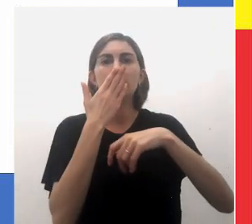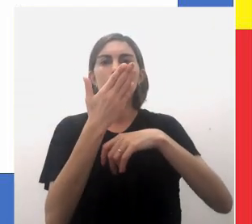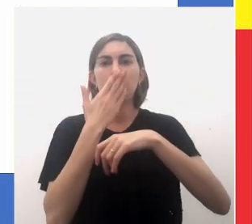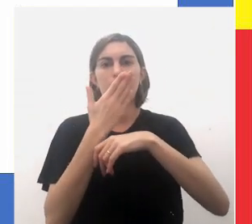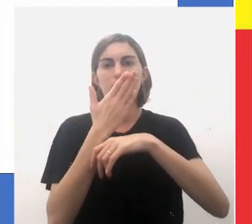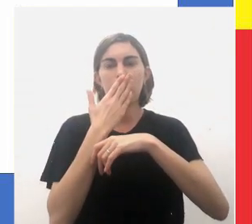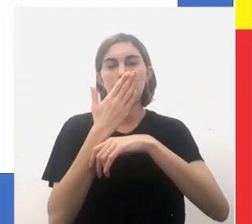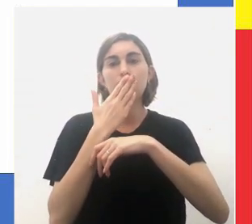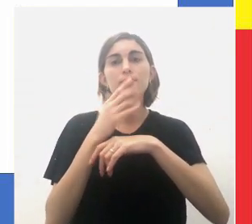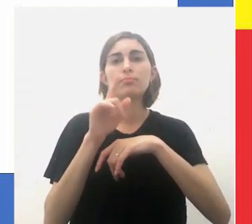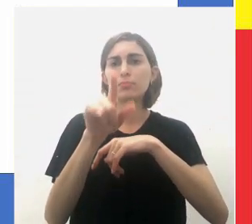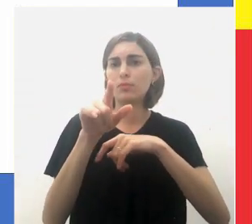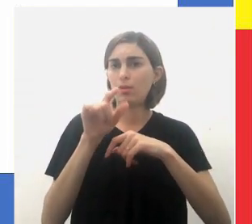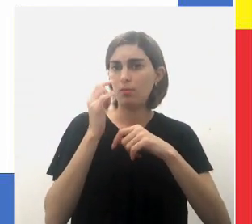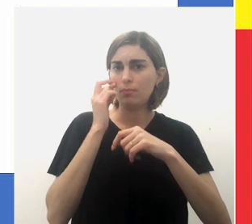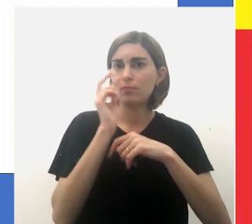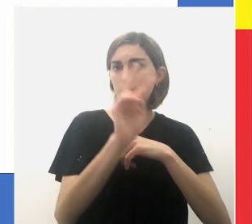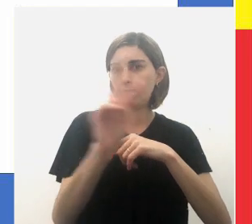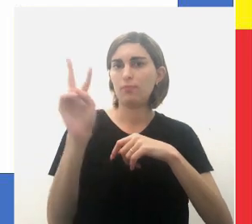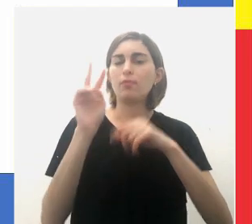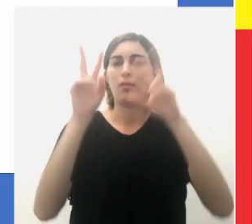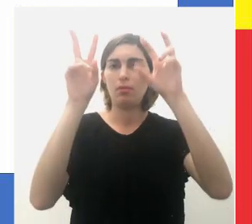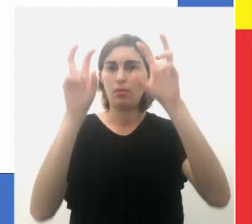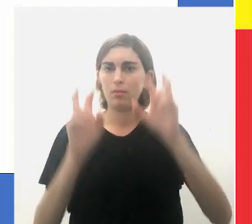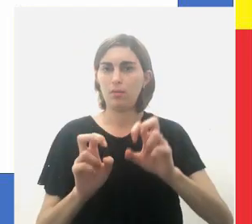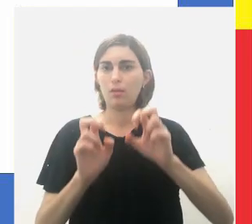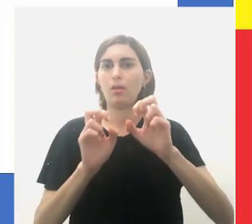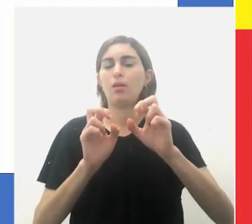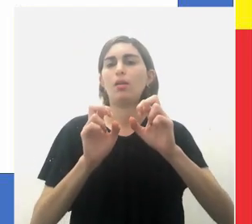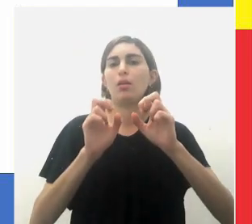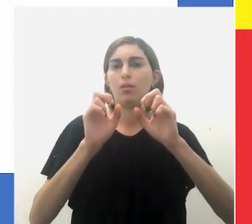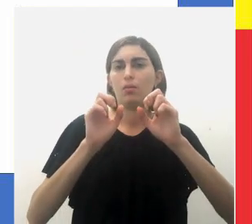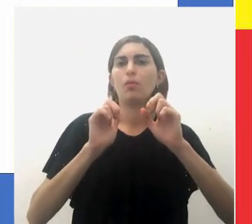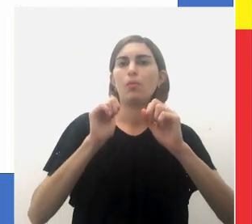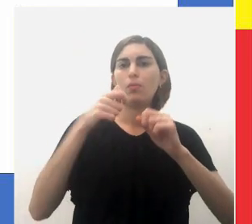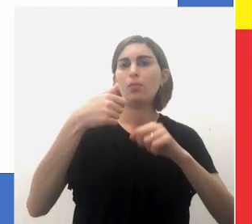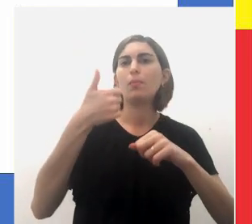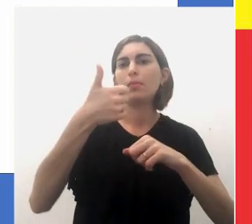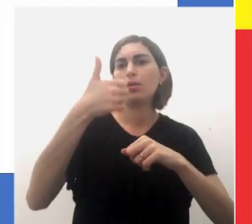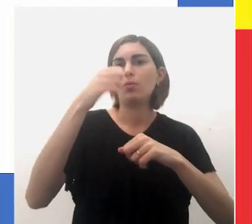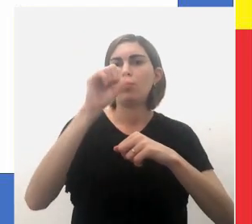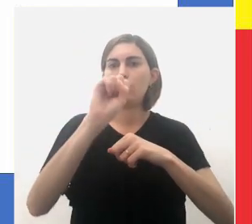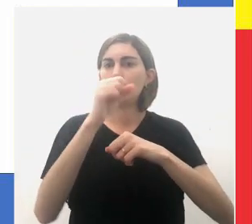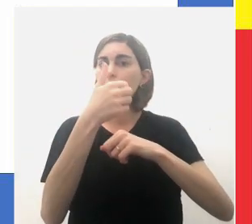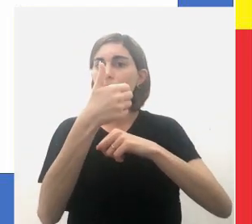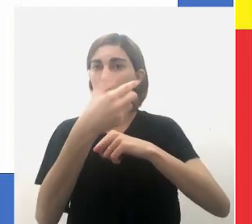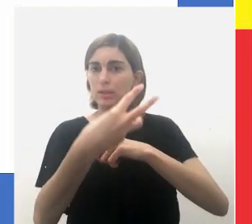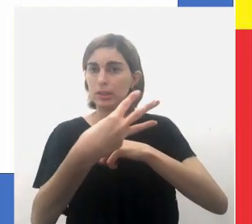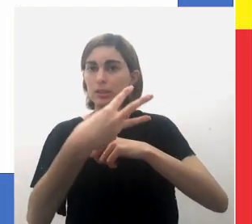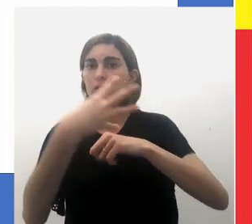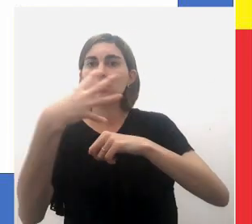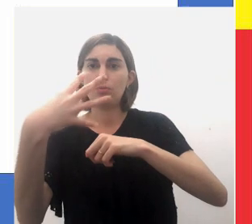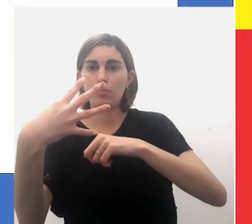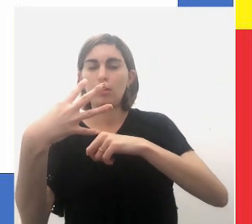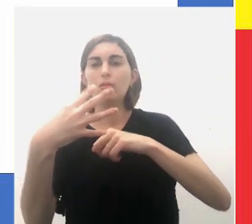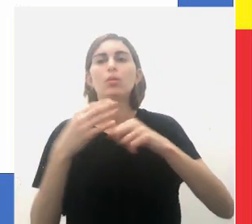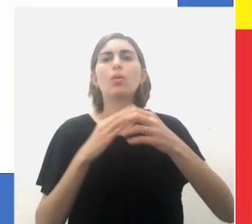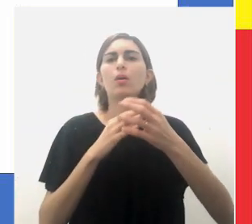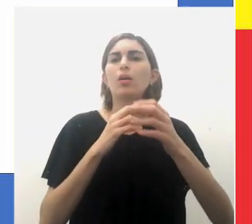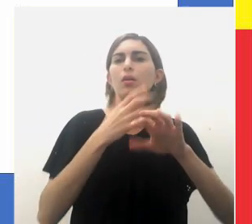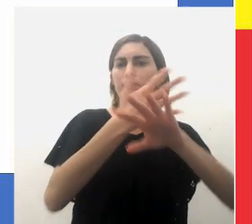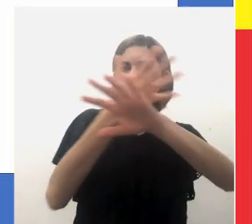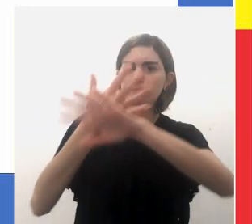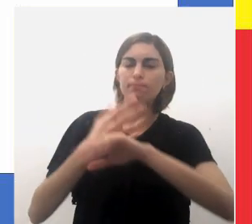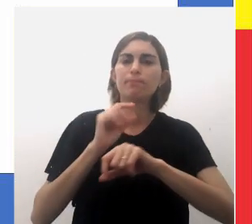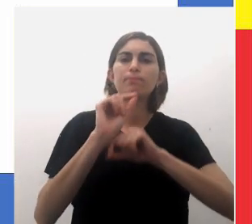indígena. Apenas veio a tratar o assunto após a adoção do ato adicional de 1834, que, entre as